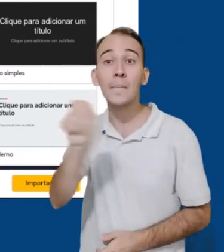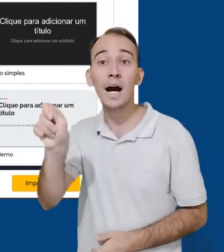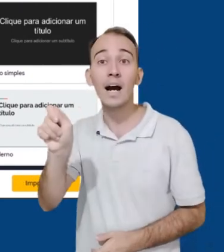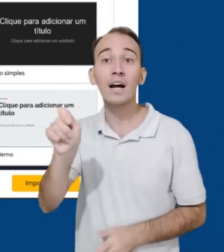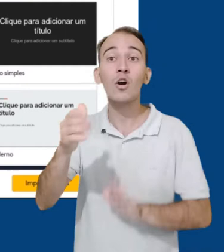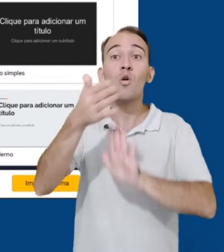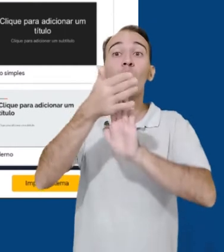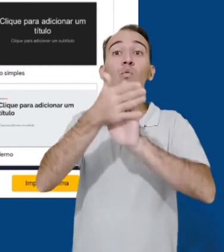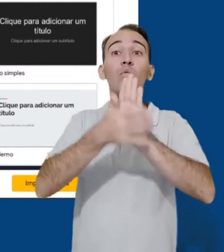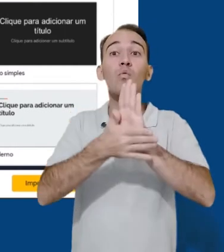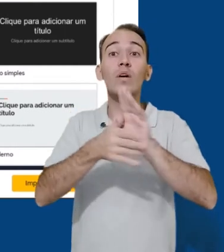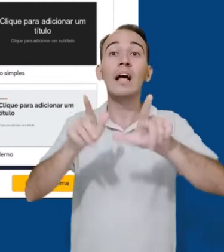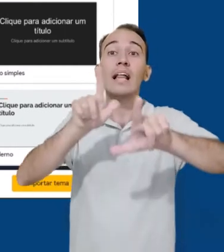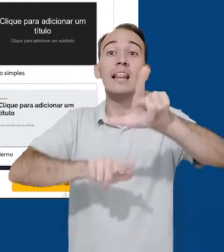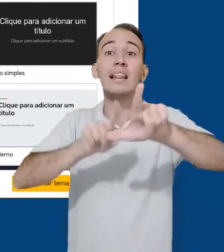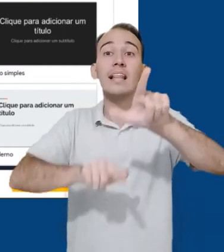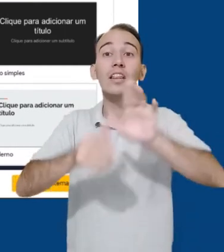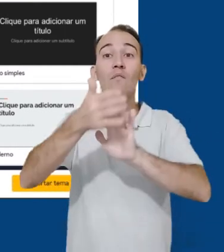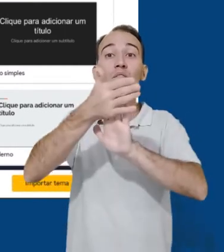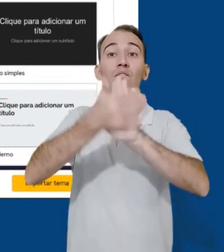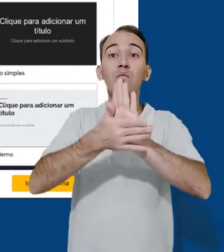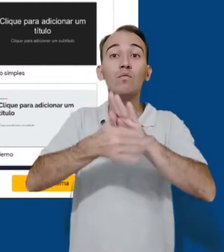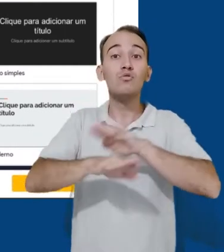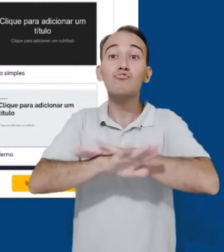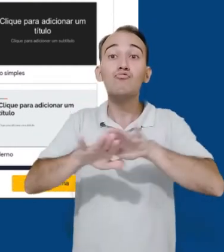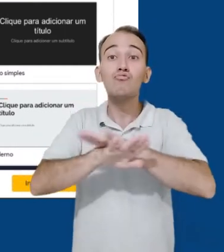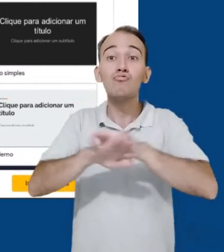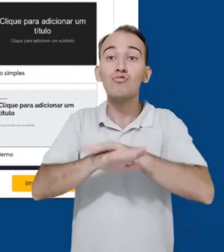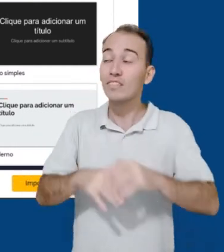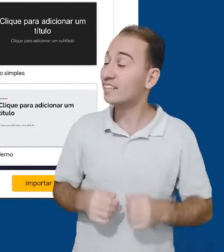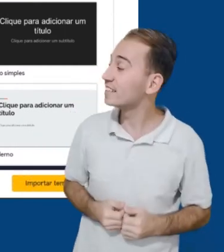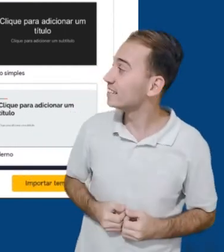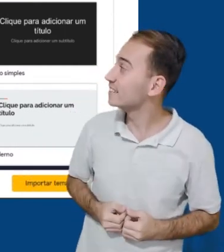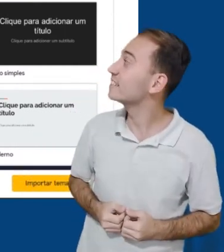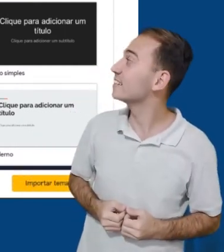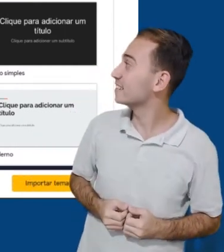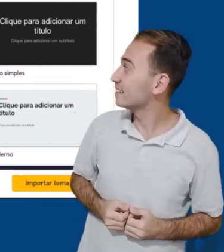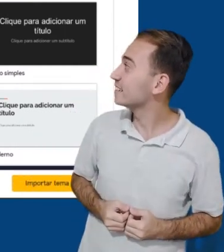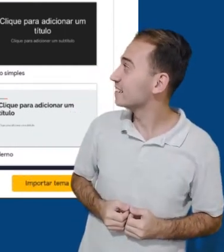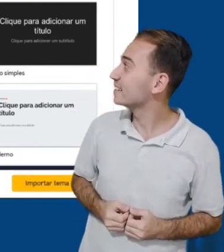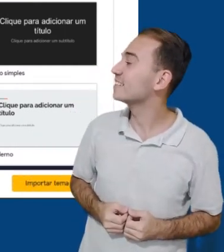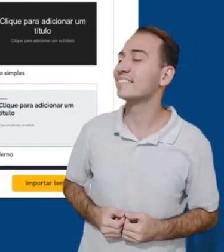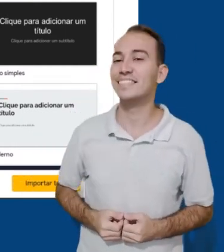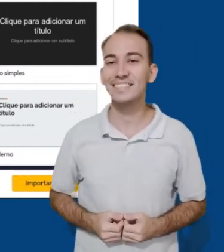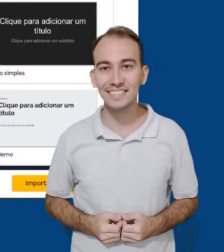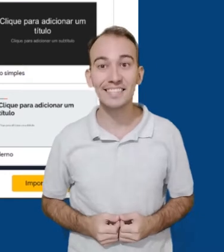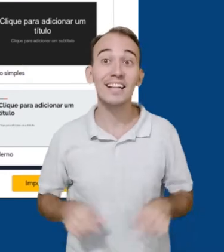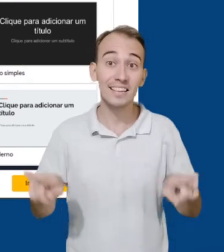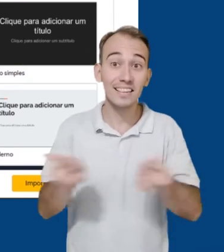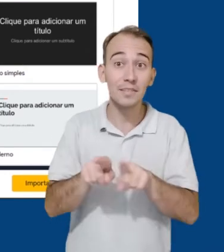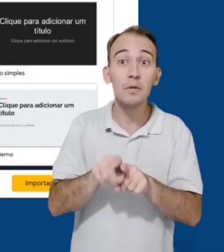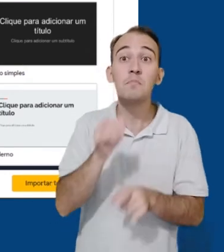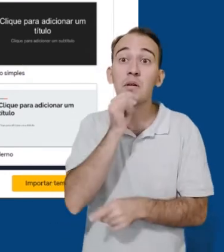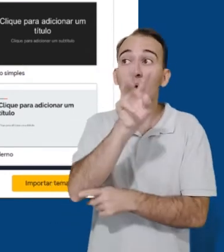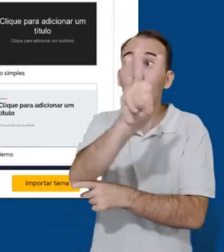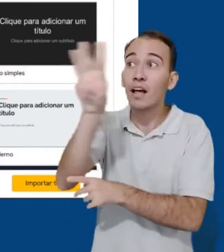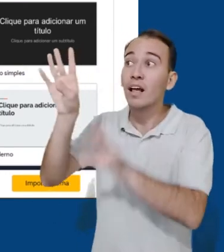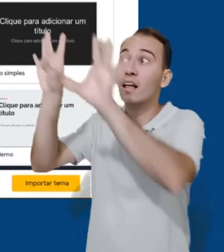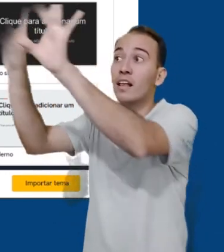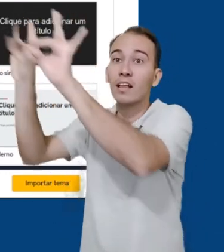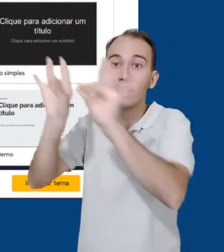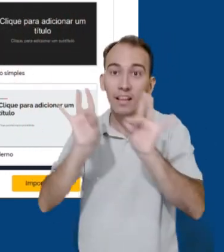permite escolher a cor de fundo para as letras. Seguindo pela barra de ferramentas, temos a opção de inserir um link ao objeto.